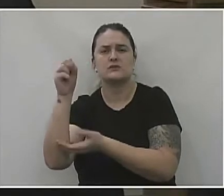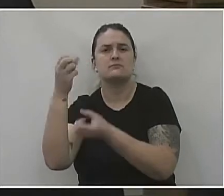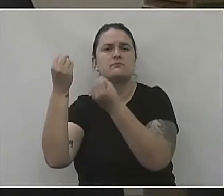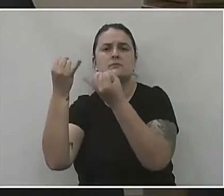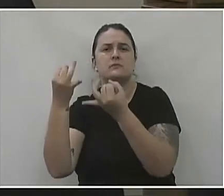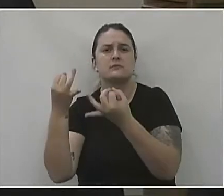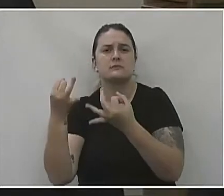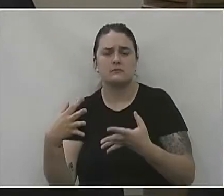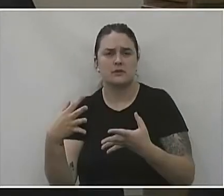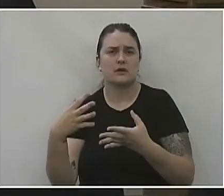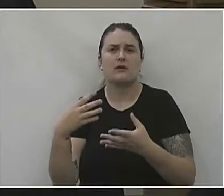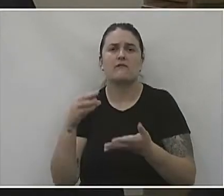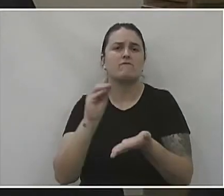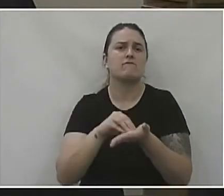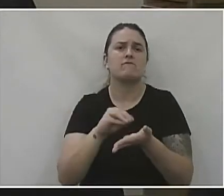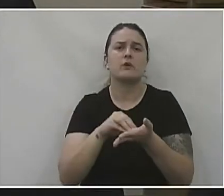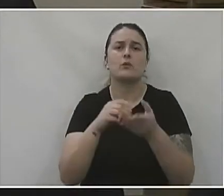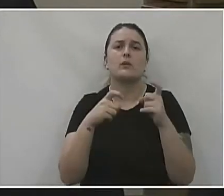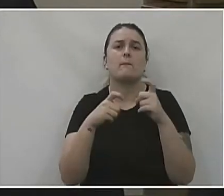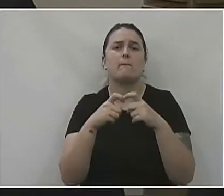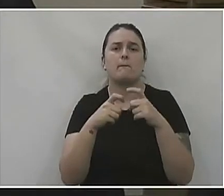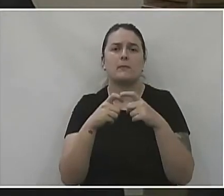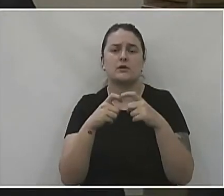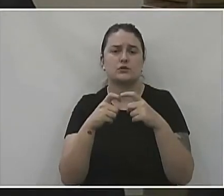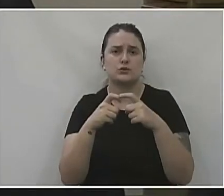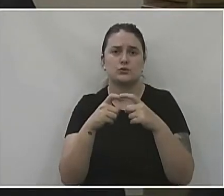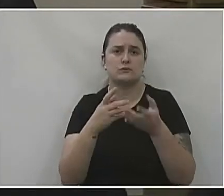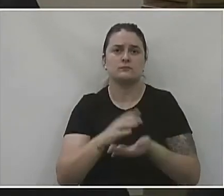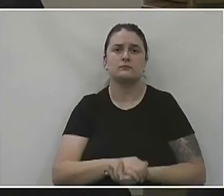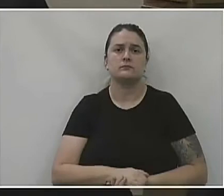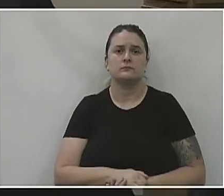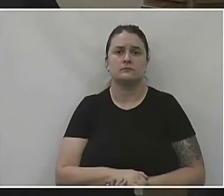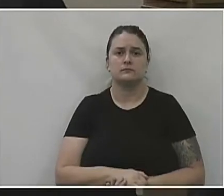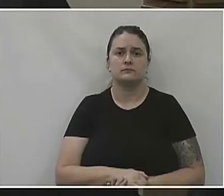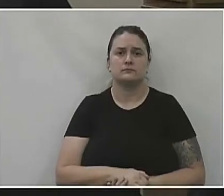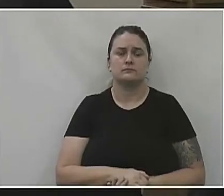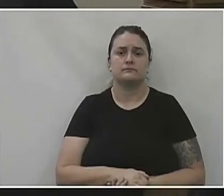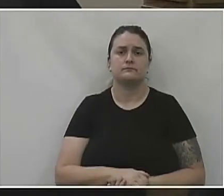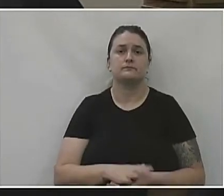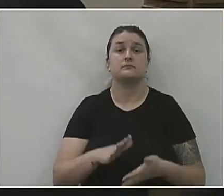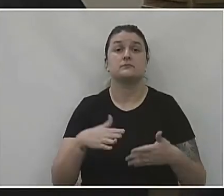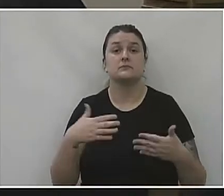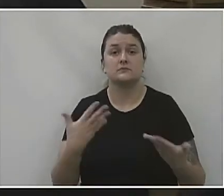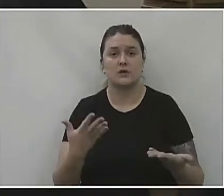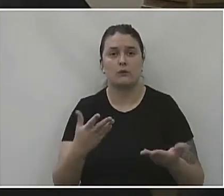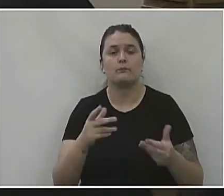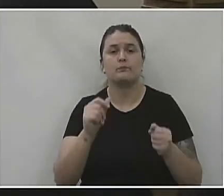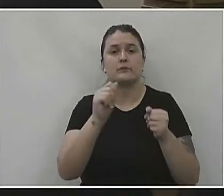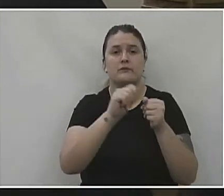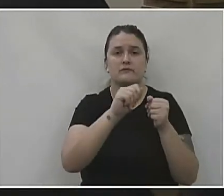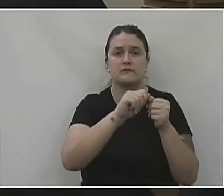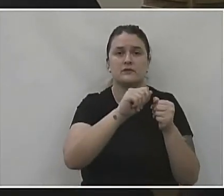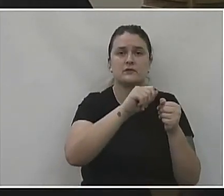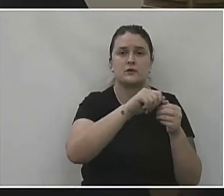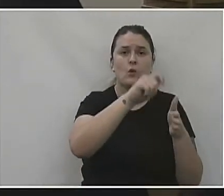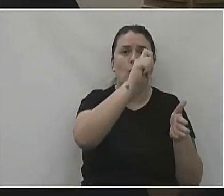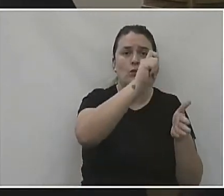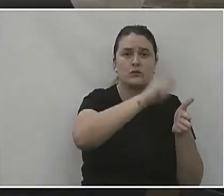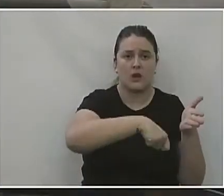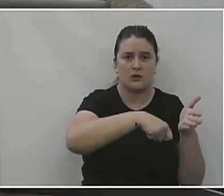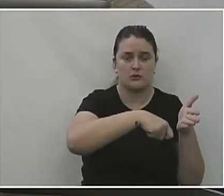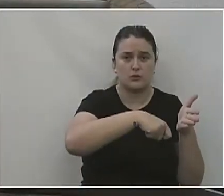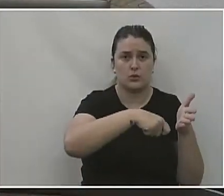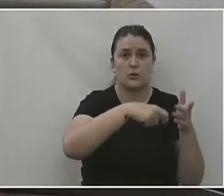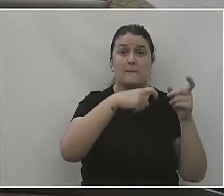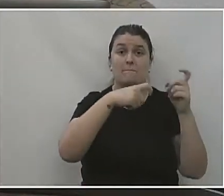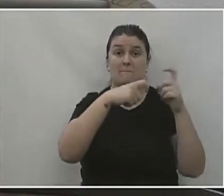explicasse essa questão da falta dos médicos para a população. na verdade, foi feita a contratação e médico para o interior já tem.